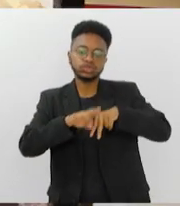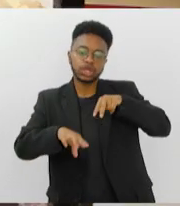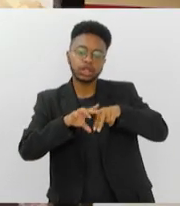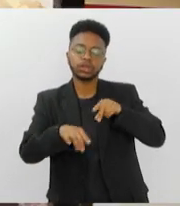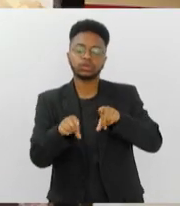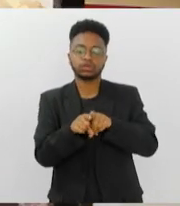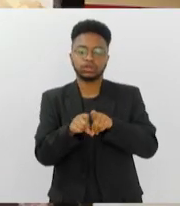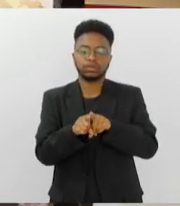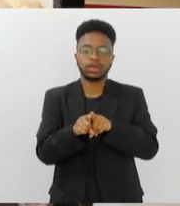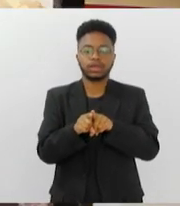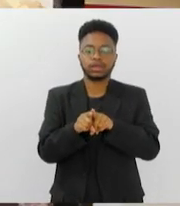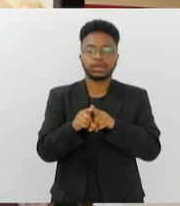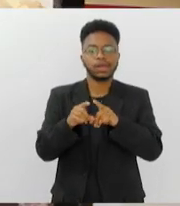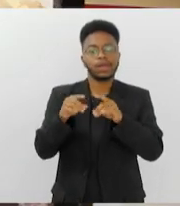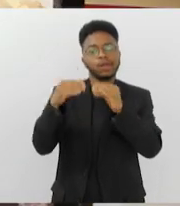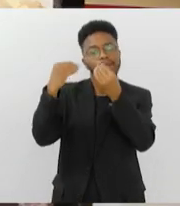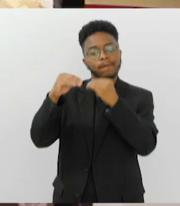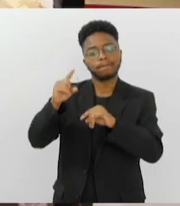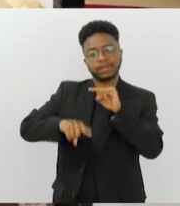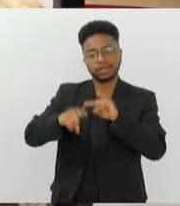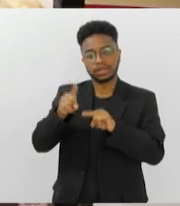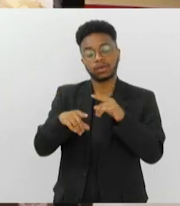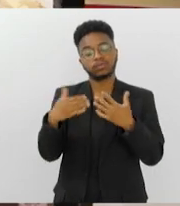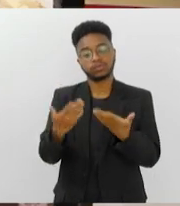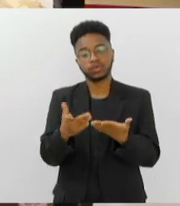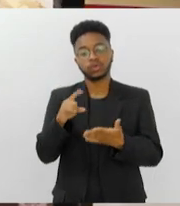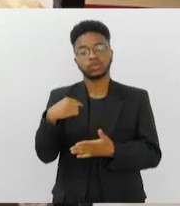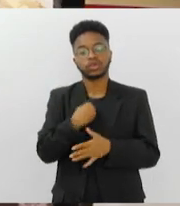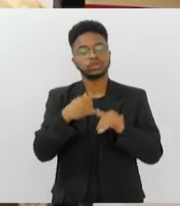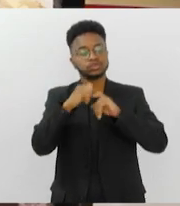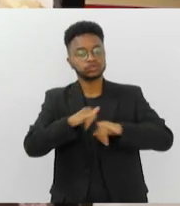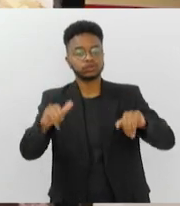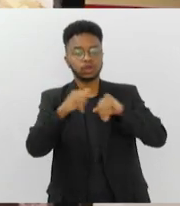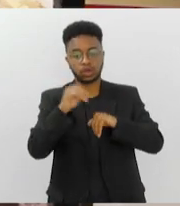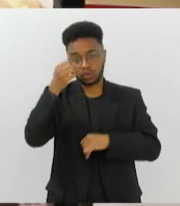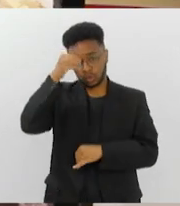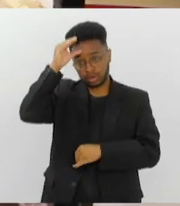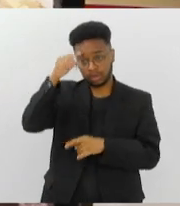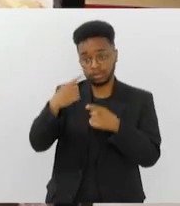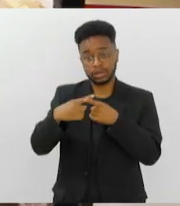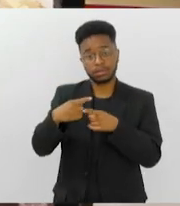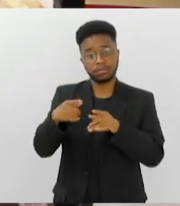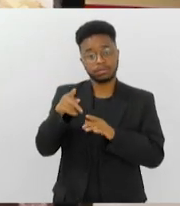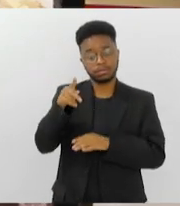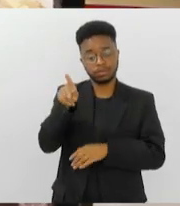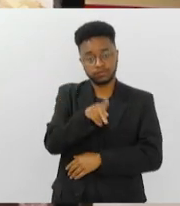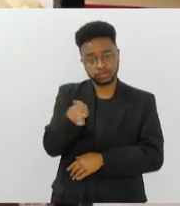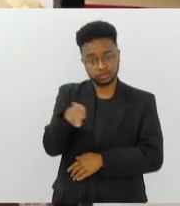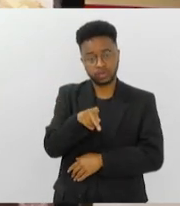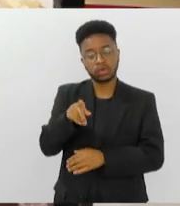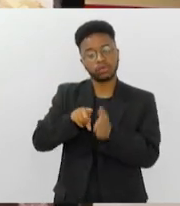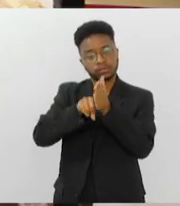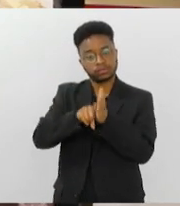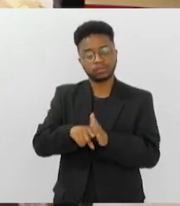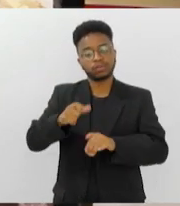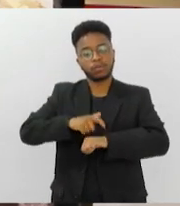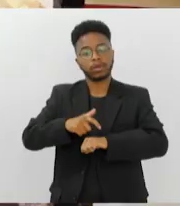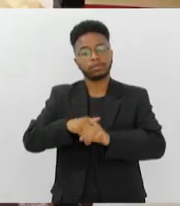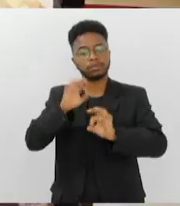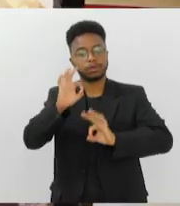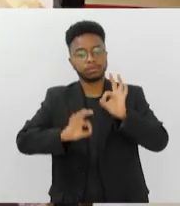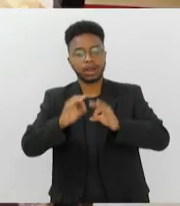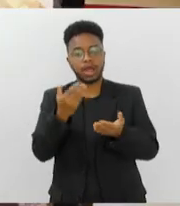verbetes têm um impacto direto na difusão desse conhecimento, pois são consultados por professores no preparo das suas aulas, jornalistas,